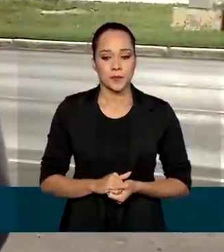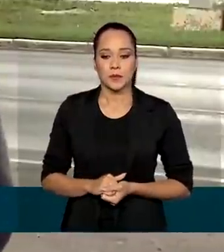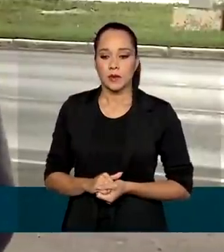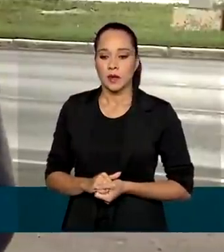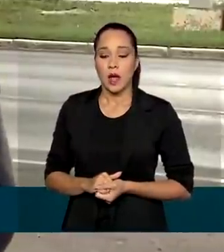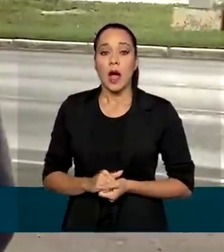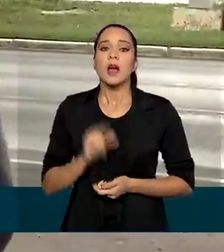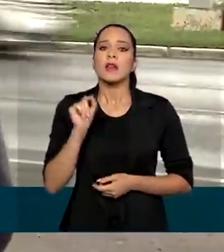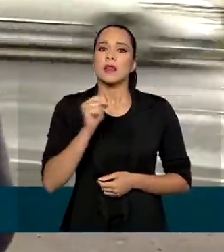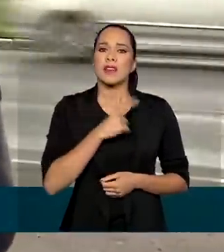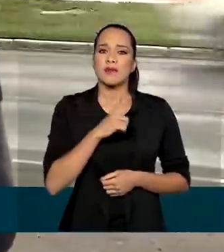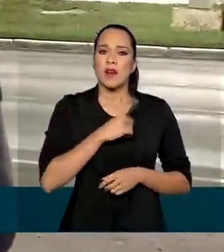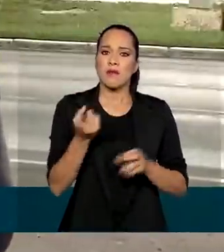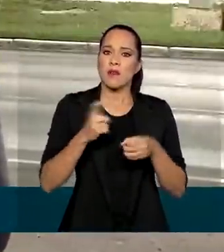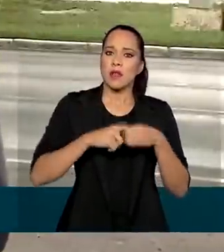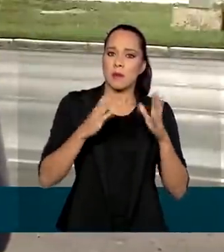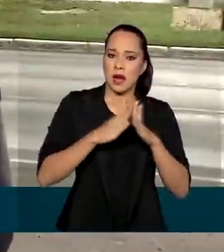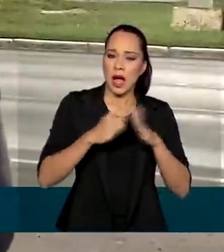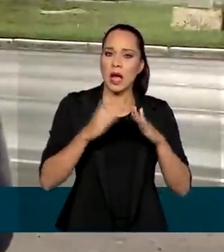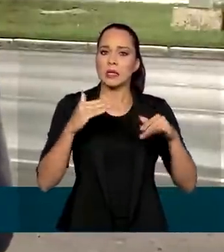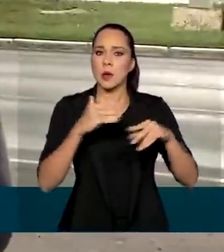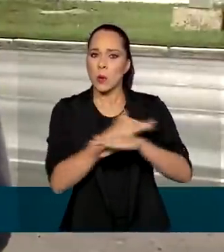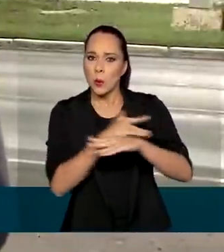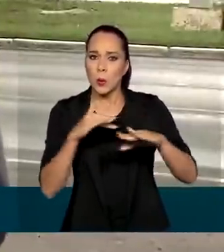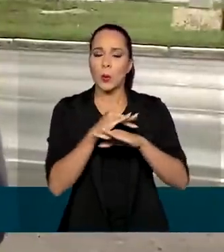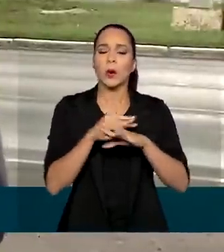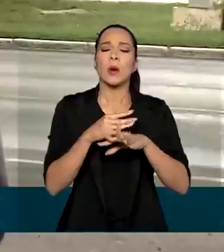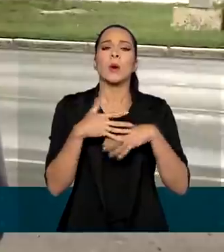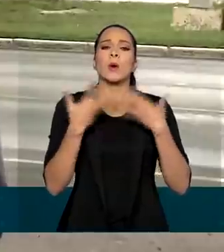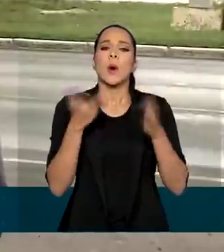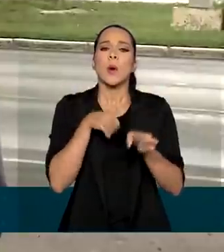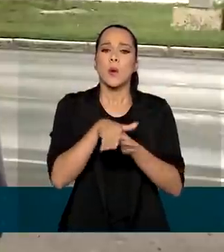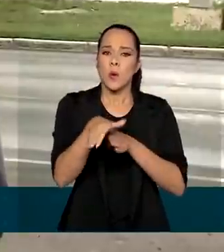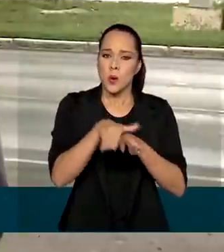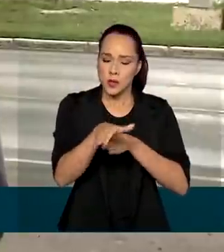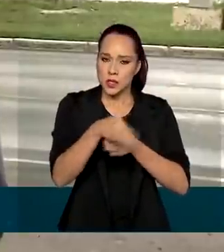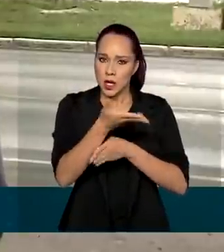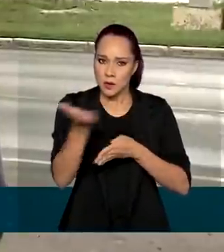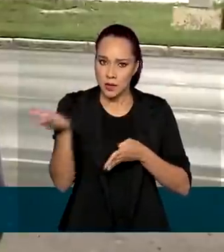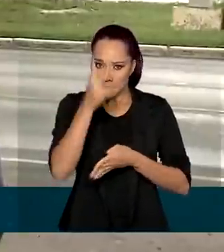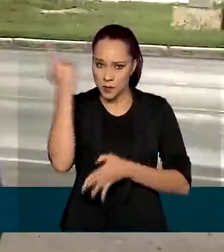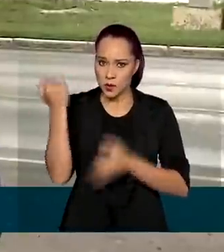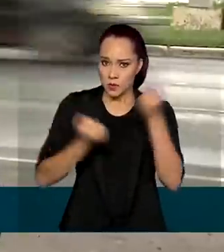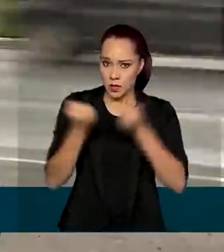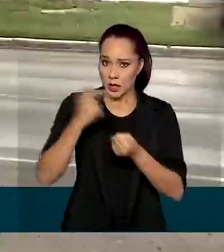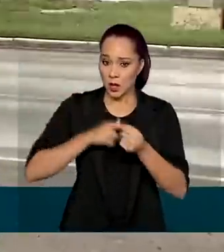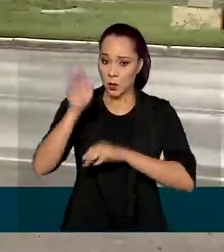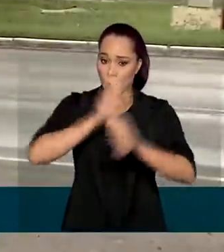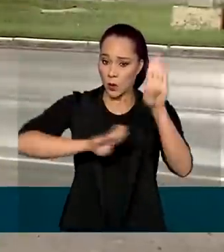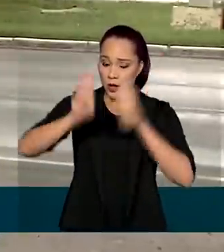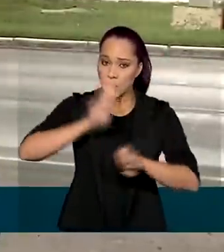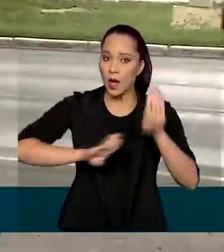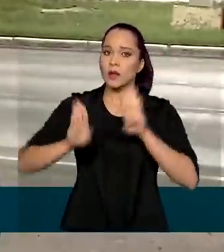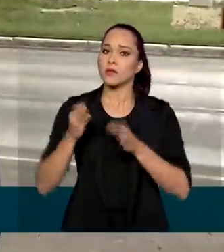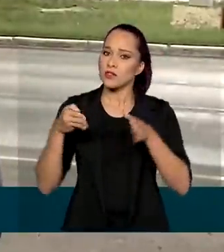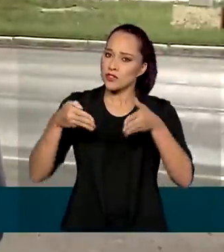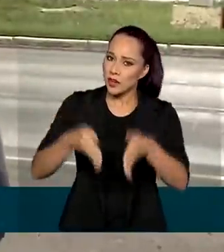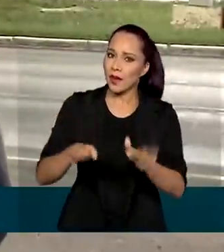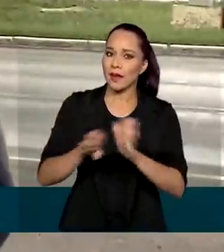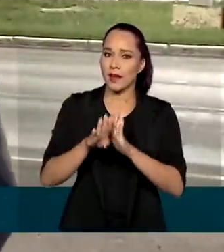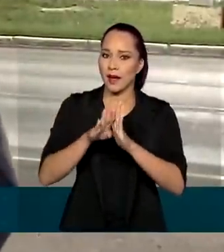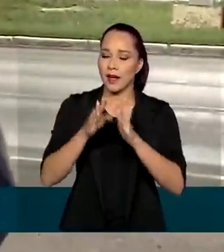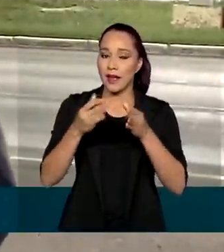nesse 2 de novembro, para voltar para casa hoje ou amanhã, quais são as dicas que você passa para esses motoristas terem cuidado na estrada e chegarem em segurança?